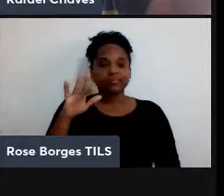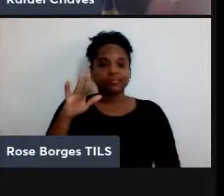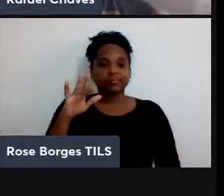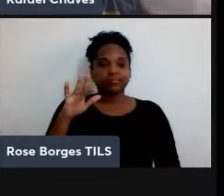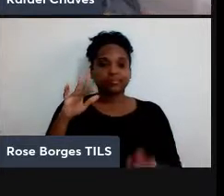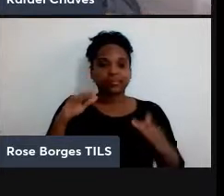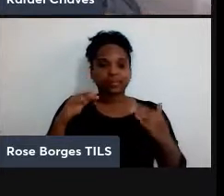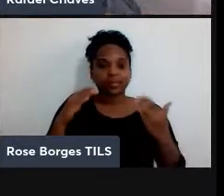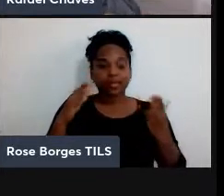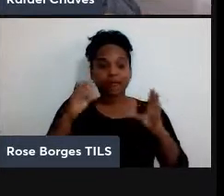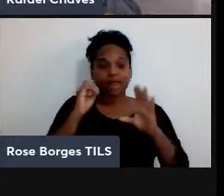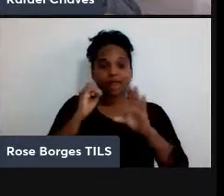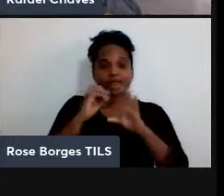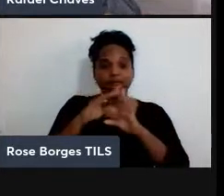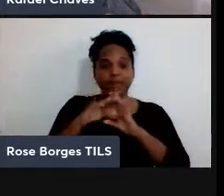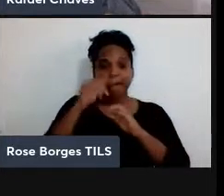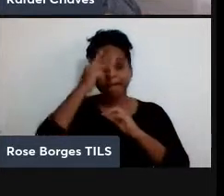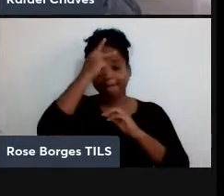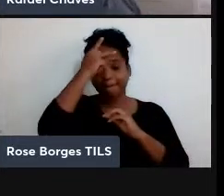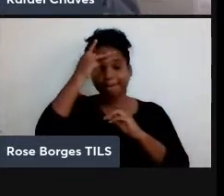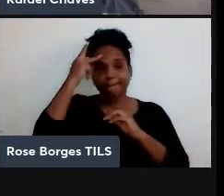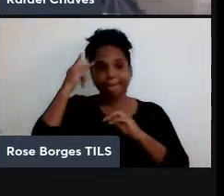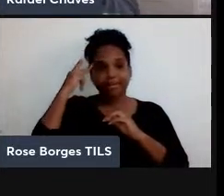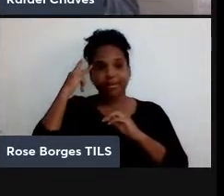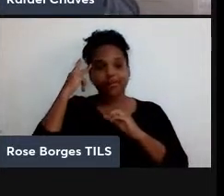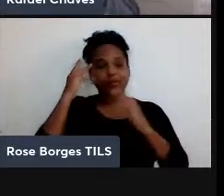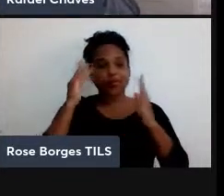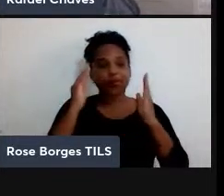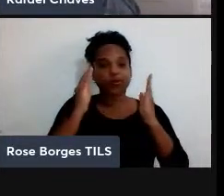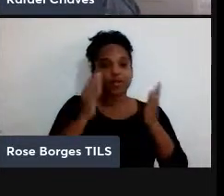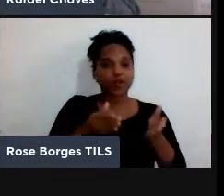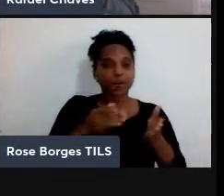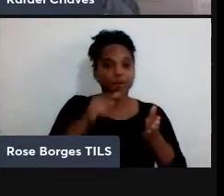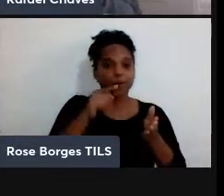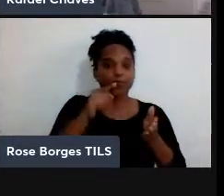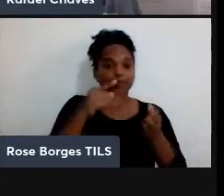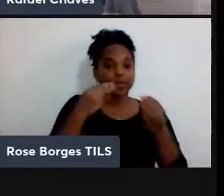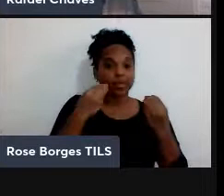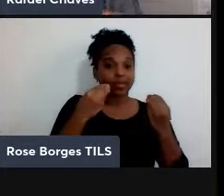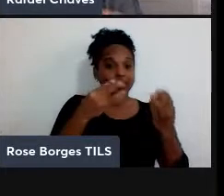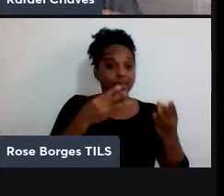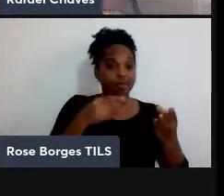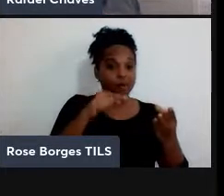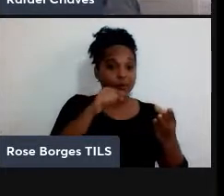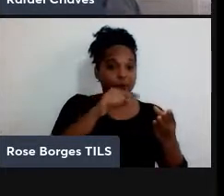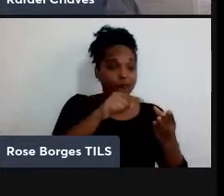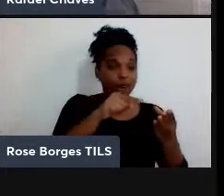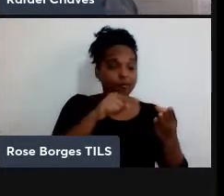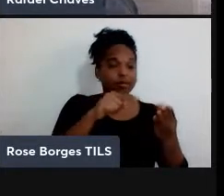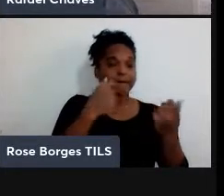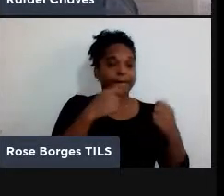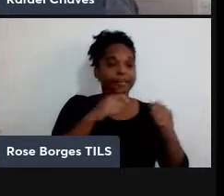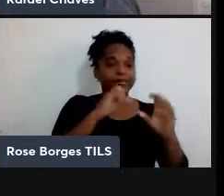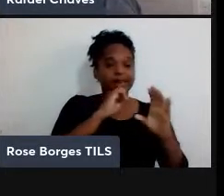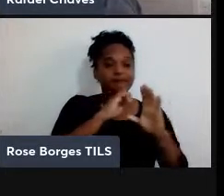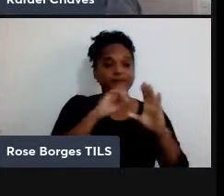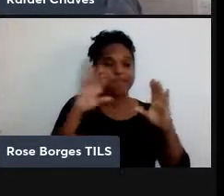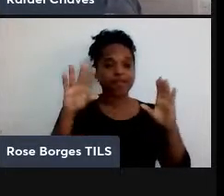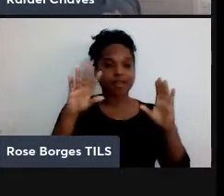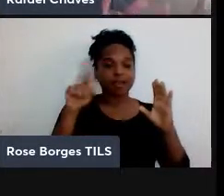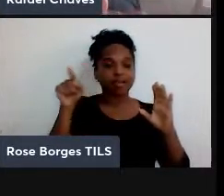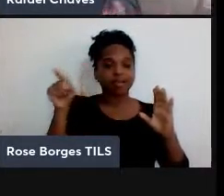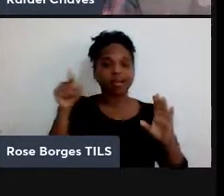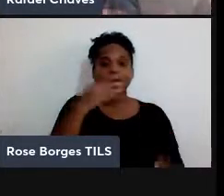Alguém chegou lá no laboratório da Alice, deu esse estado de si para ela e falou, agora envia isso lá para o Bob.